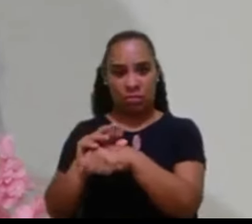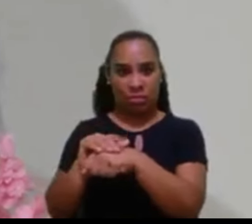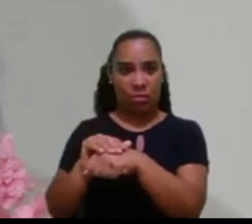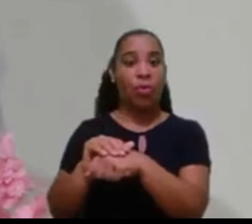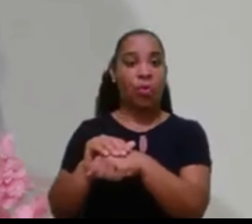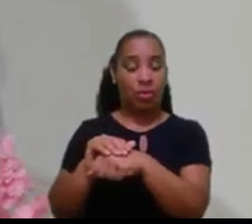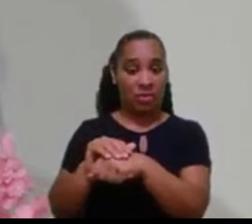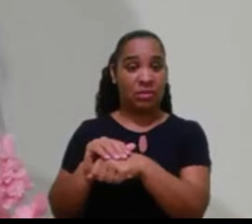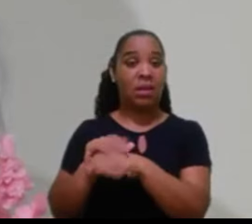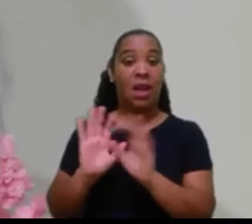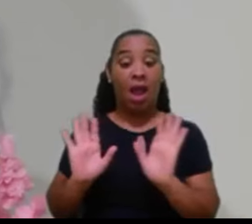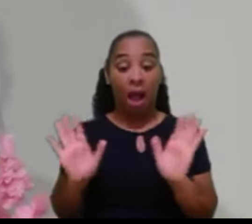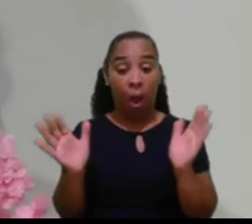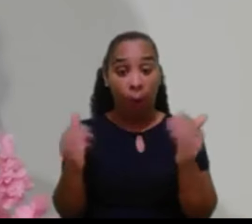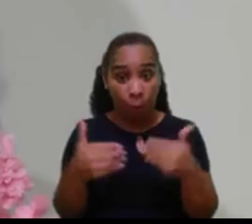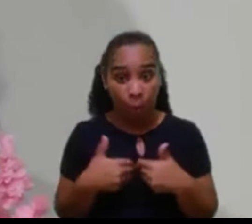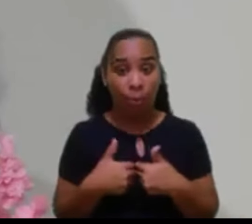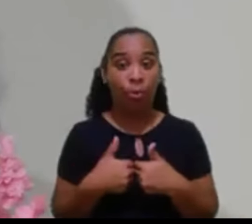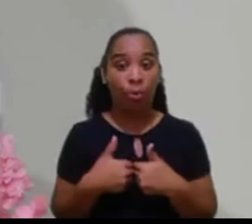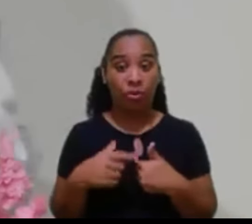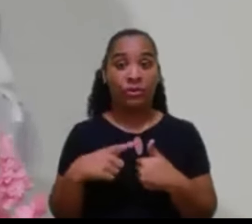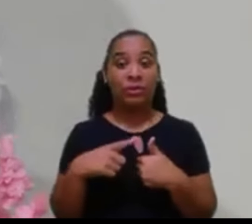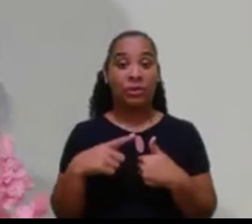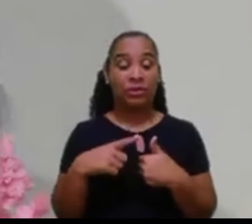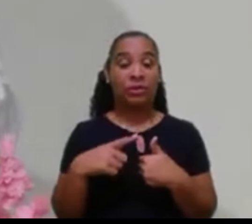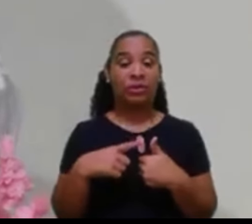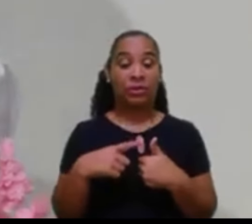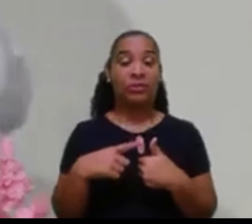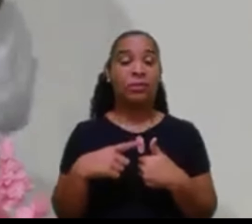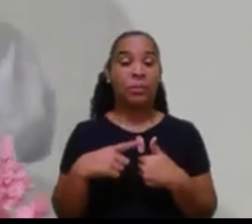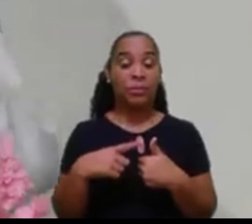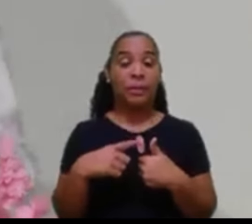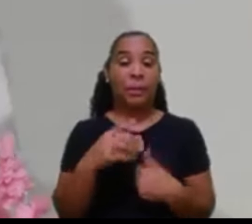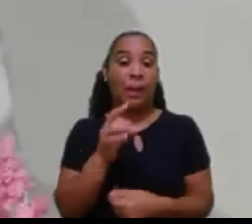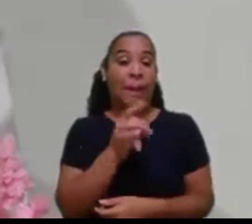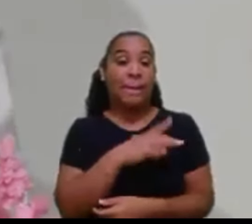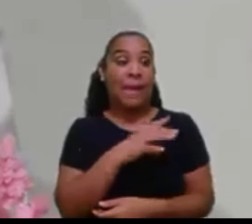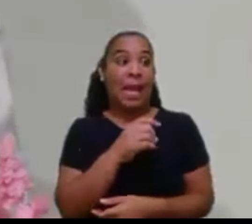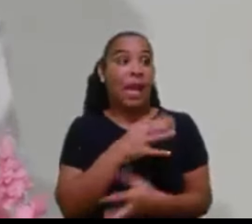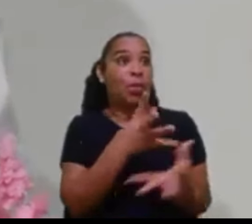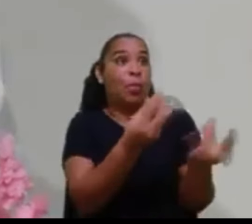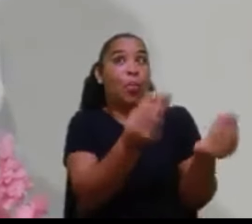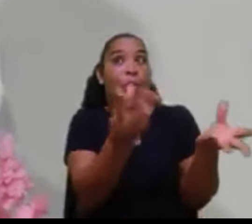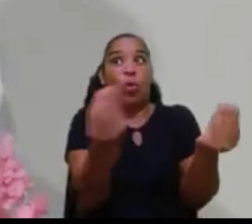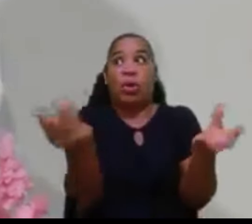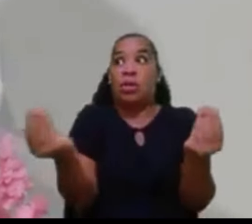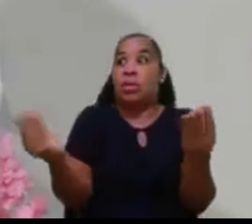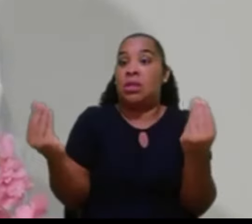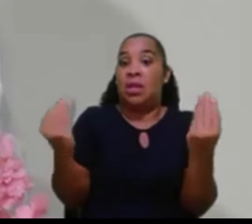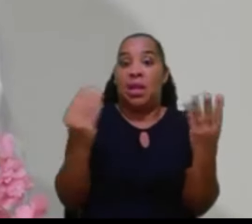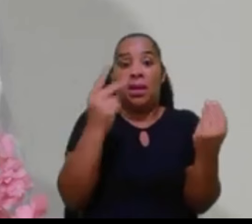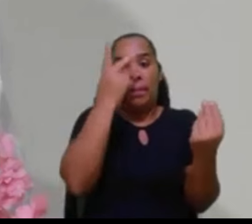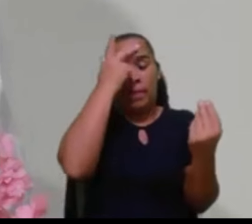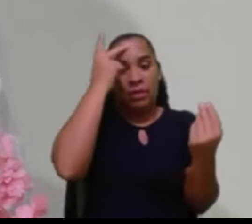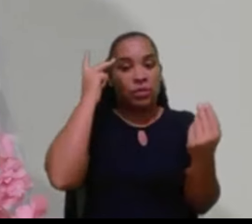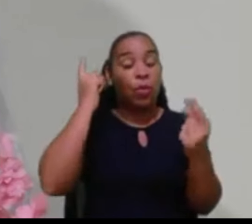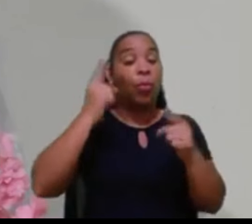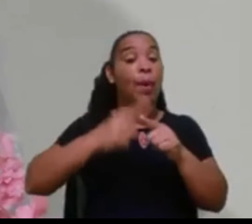autistas, a agarofobia, medo da multidão. Porque no passado